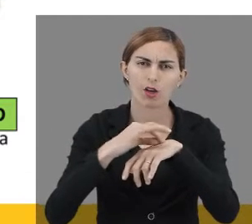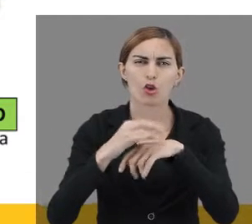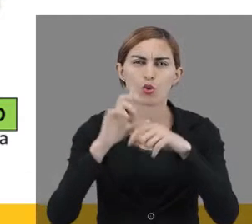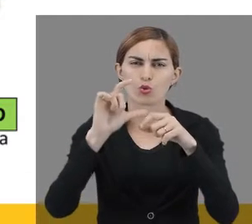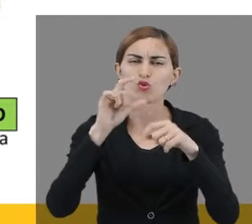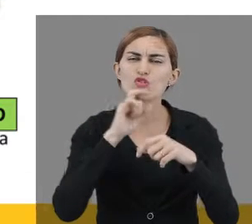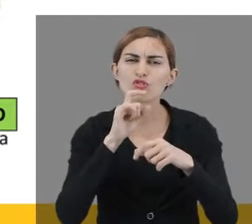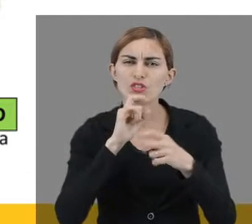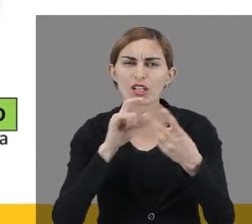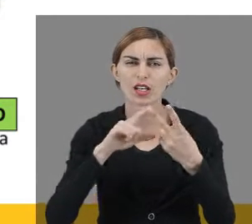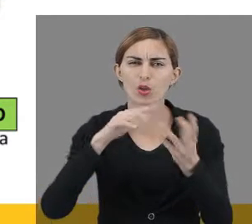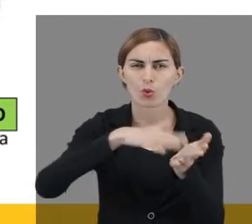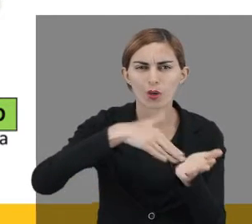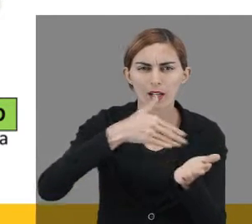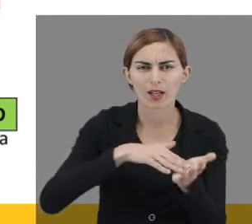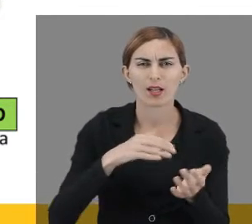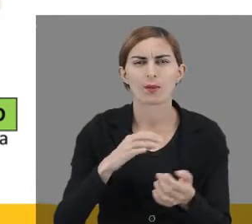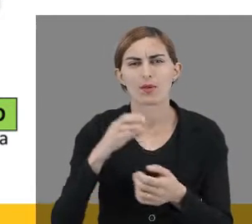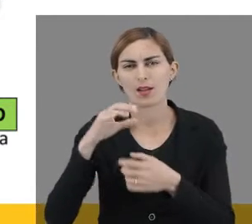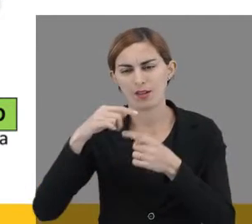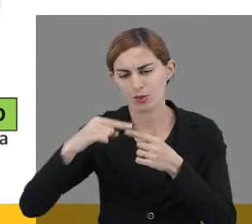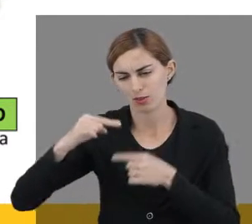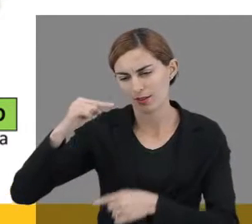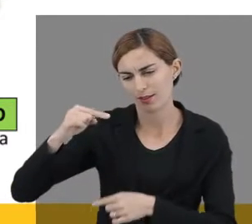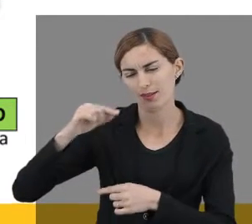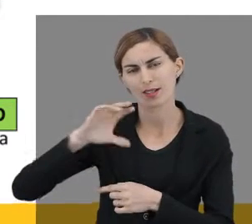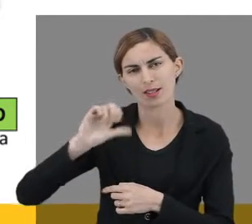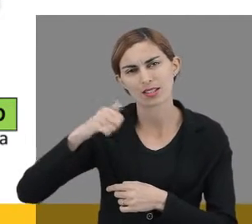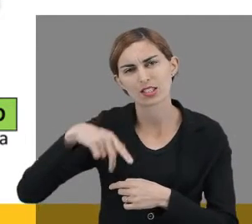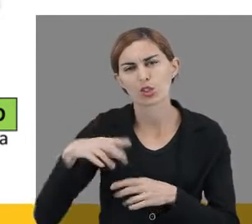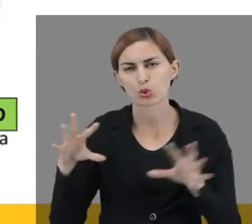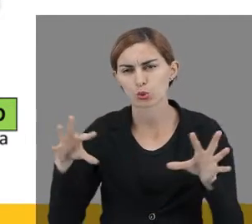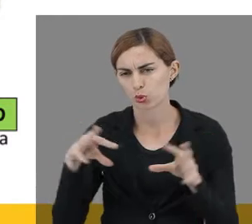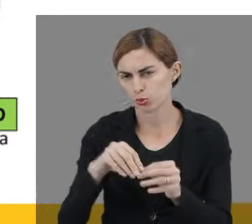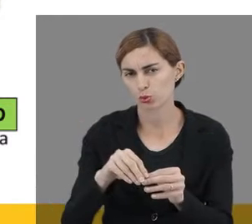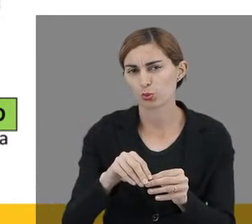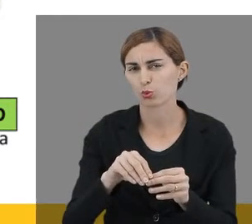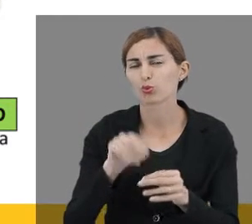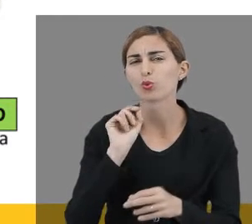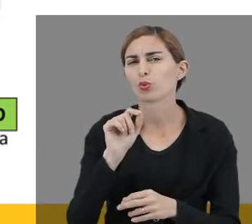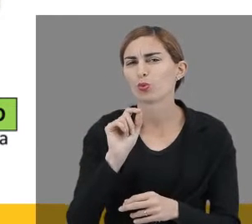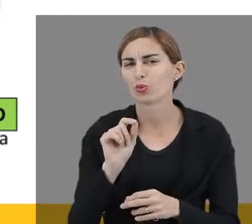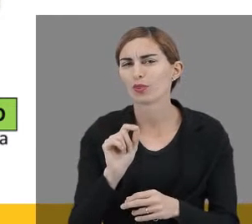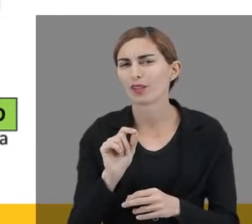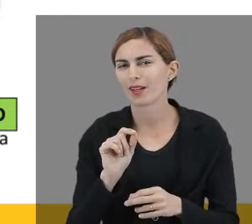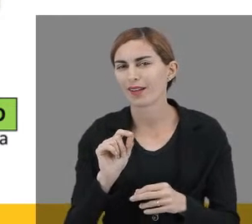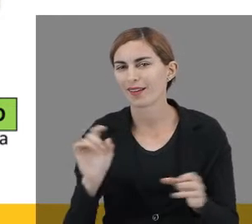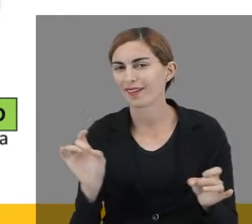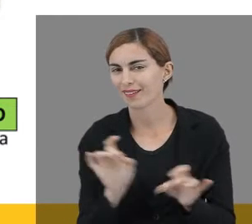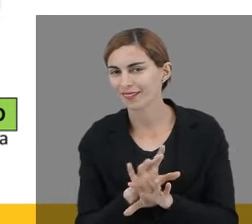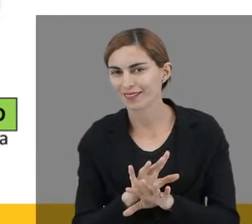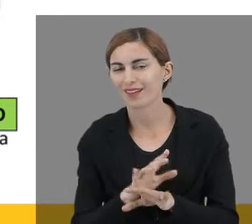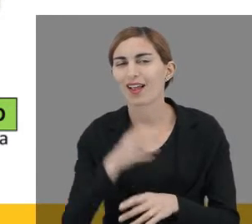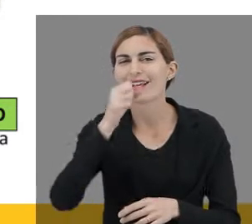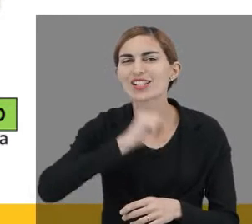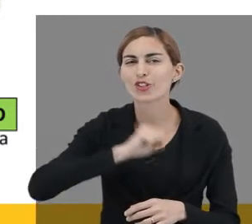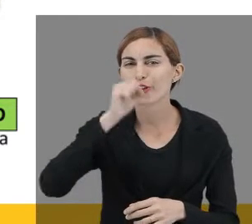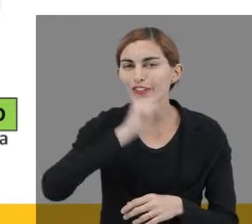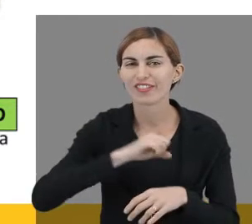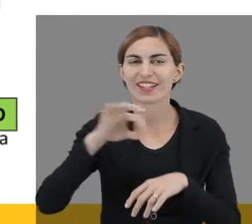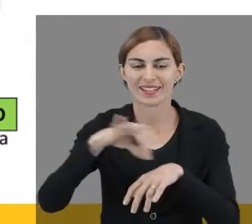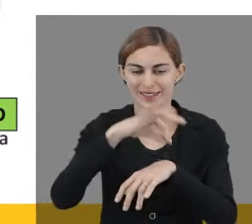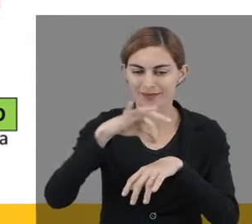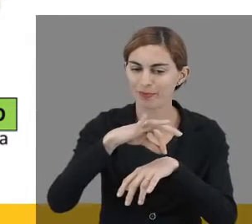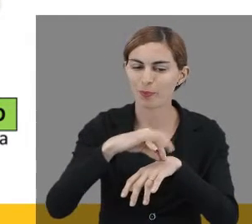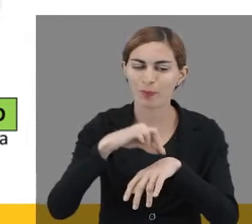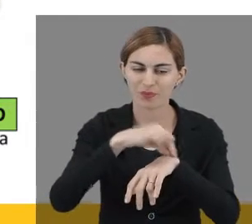gelo, um creme, uma casquinha. Se eu juntar todas essas informações, o que é que sai? Espero que vocês tenham dito um sorvete